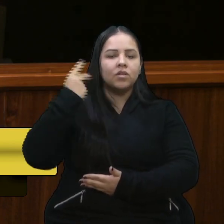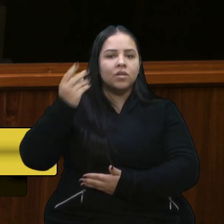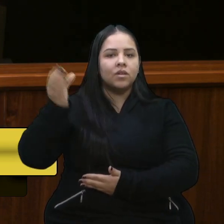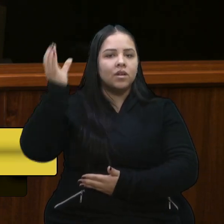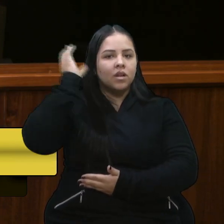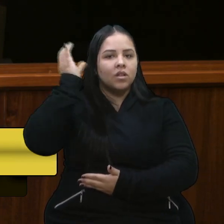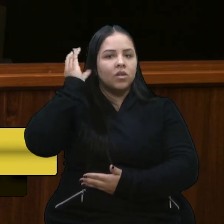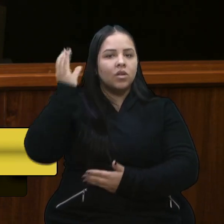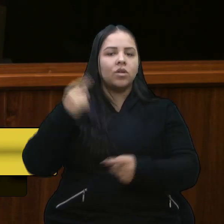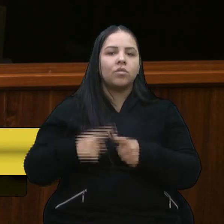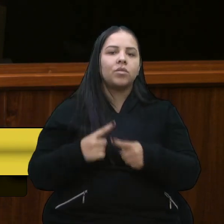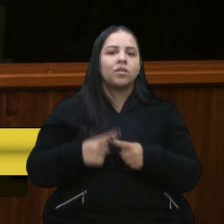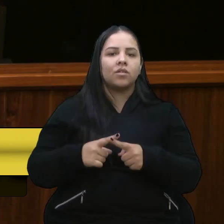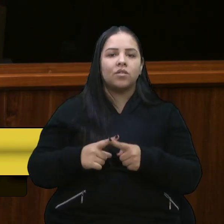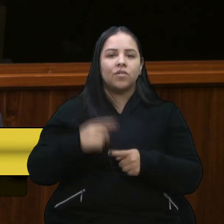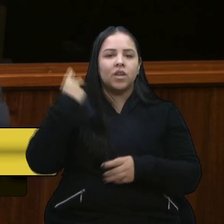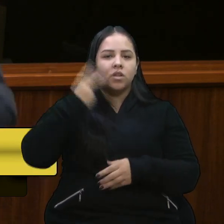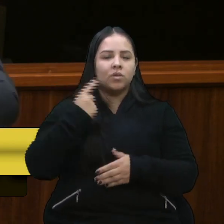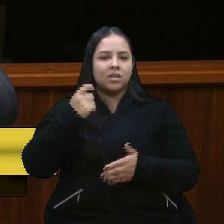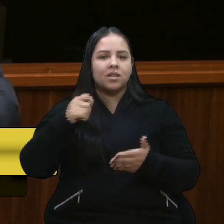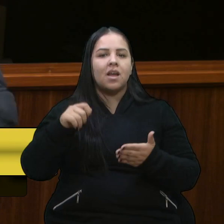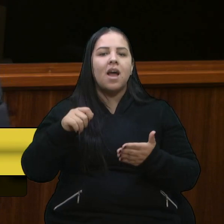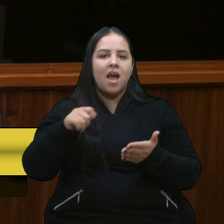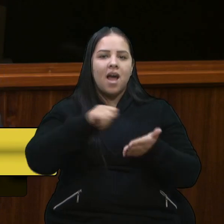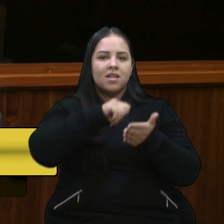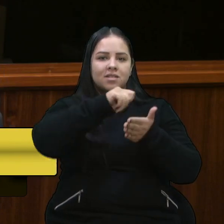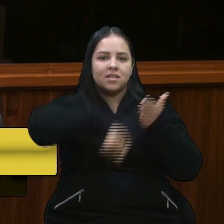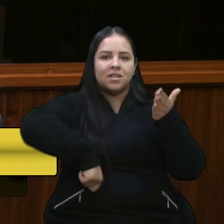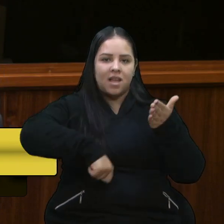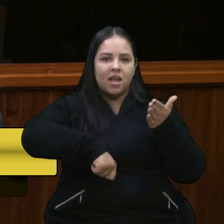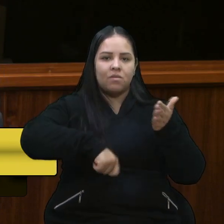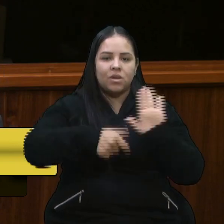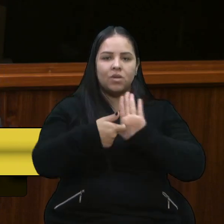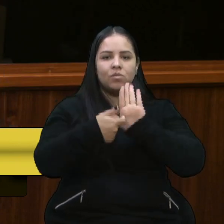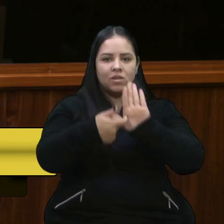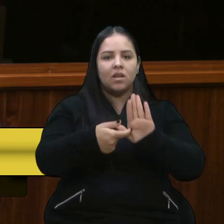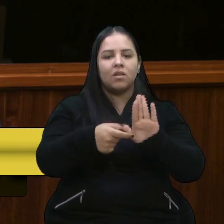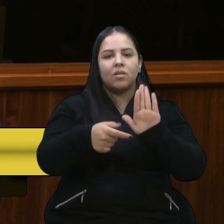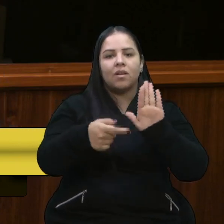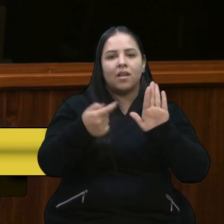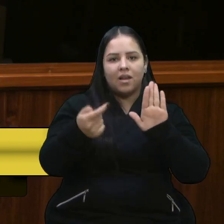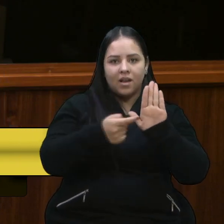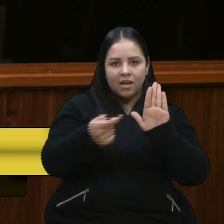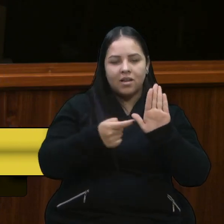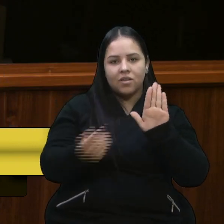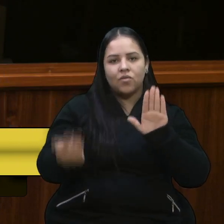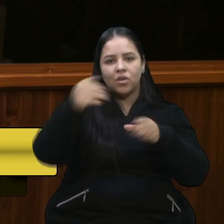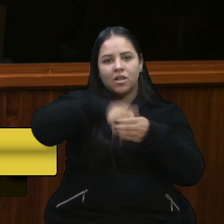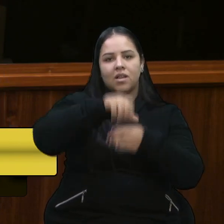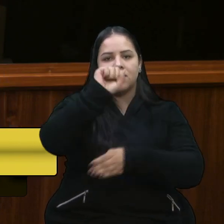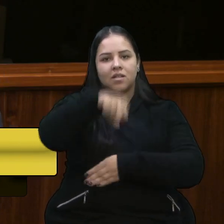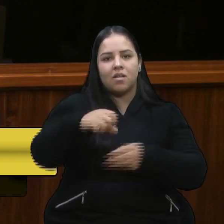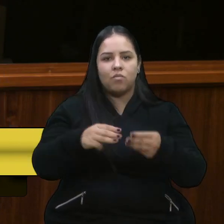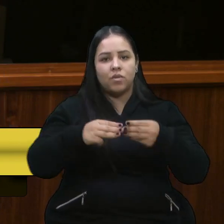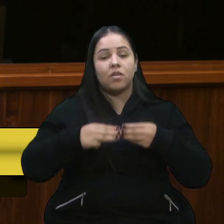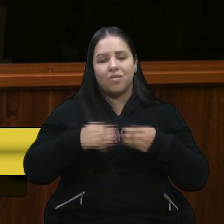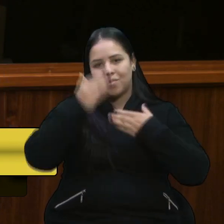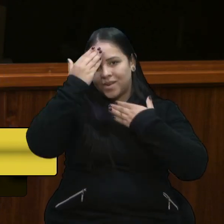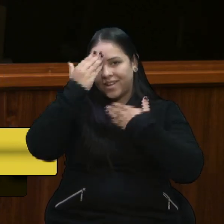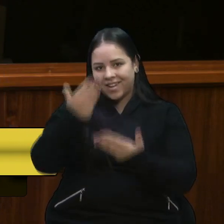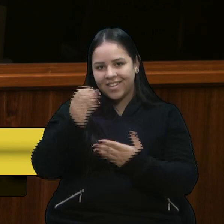então, os vereadores que assinaram e os demais colegas que sinalizaram em votar favorável a essa moção, agradeço.